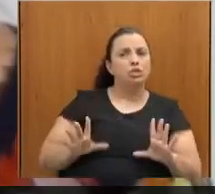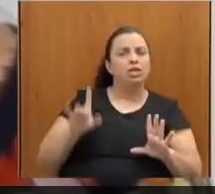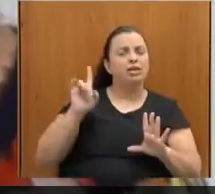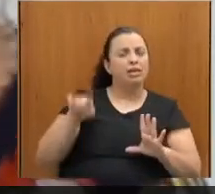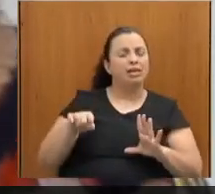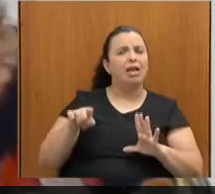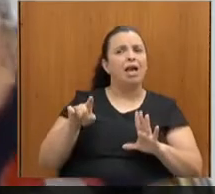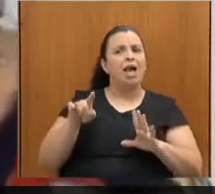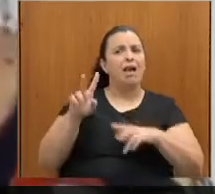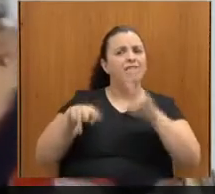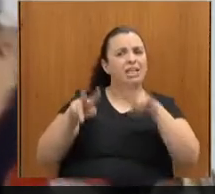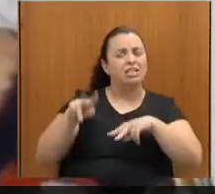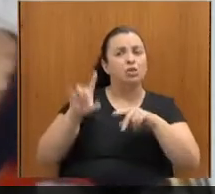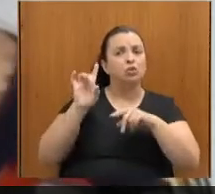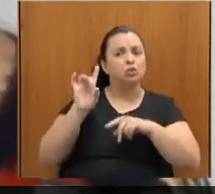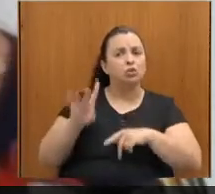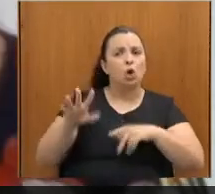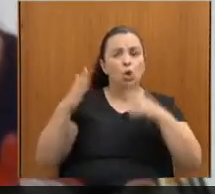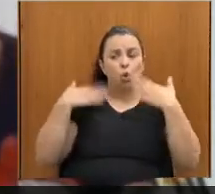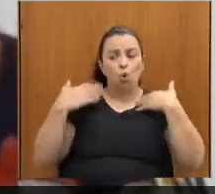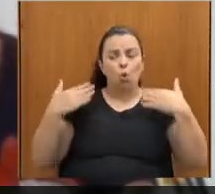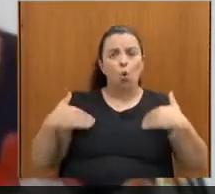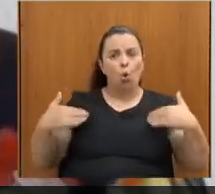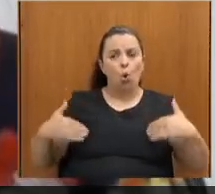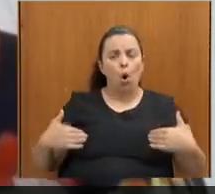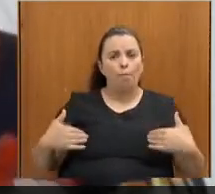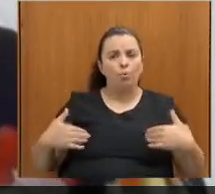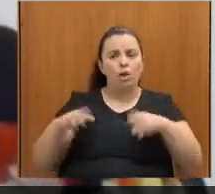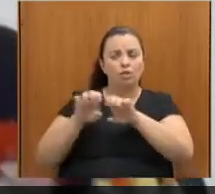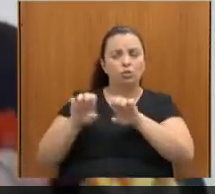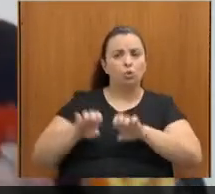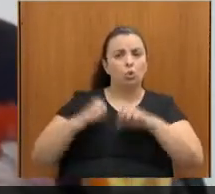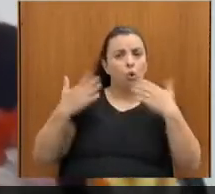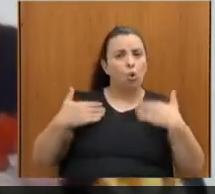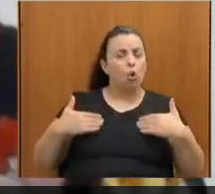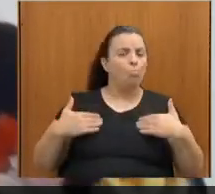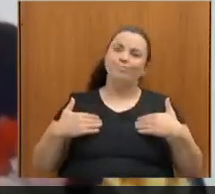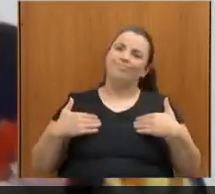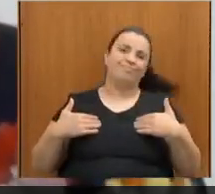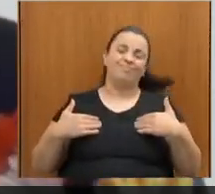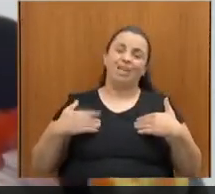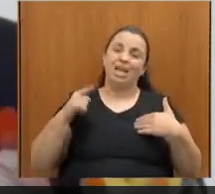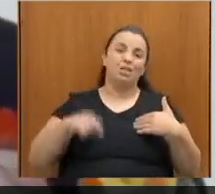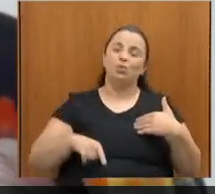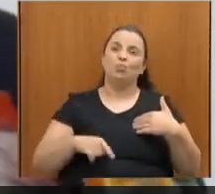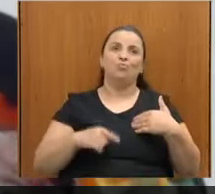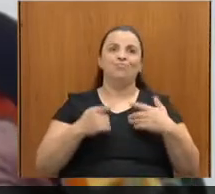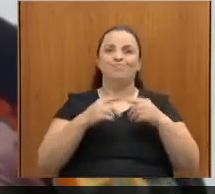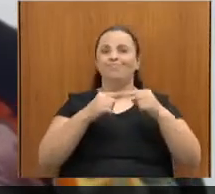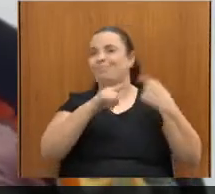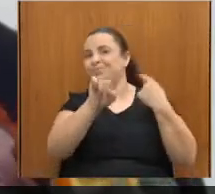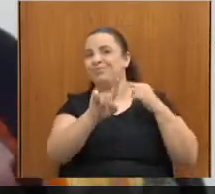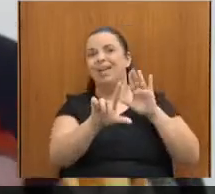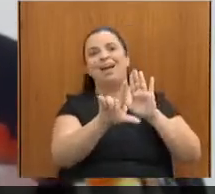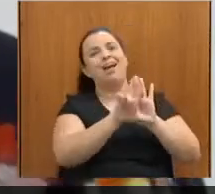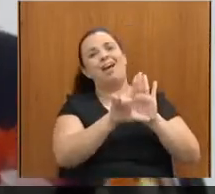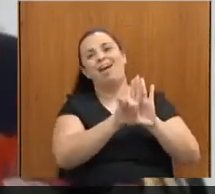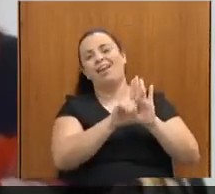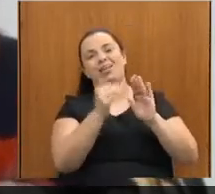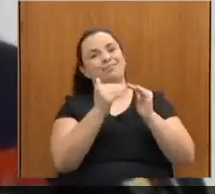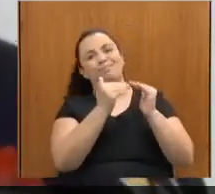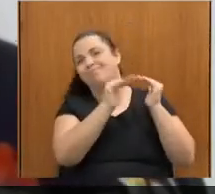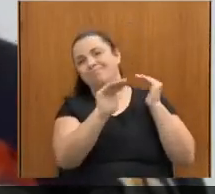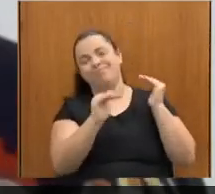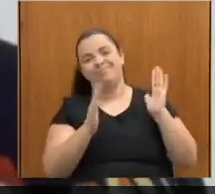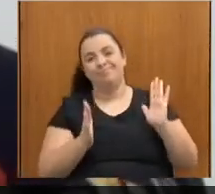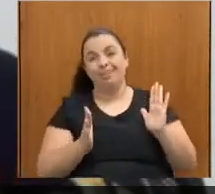focada somente no corpo, como era antes, porque aí a gente vai estar sendo inconstitucional, desobedecendo a conversão e desobedecendo